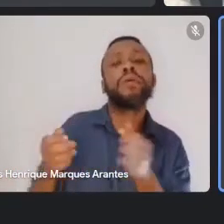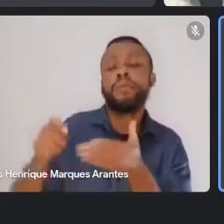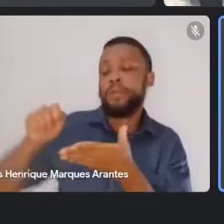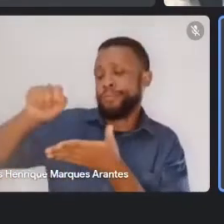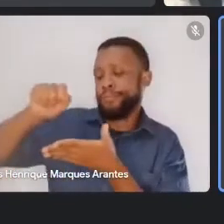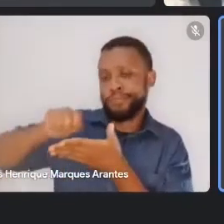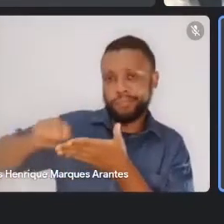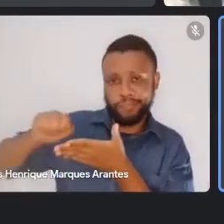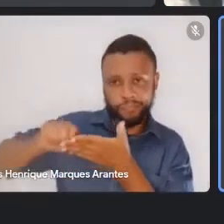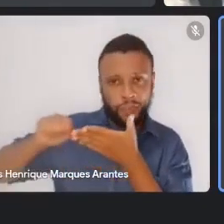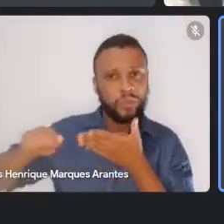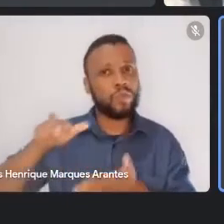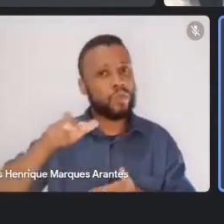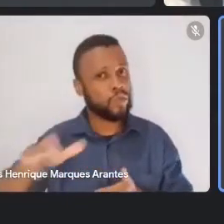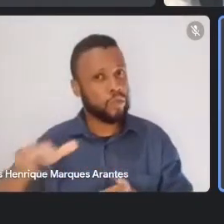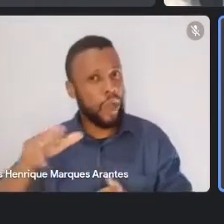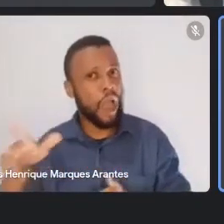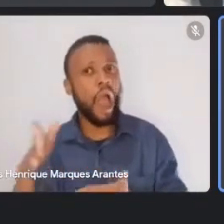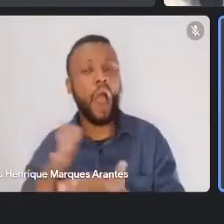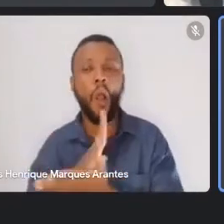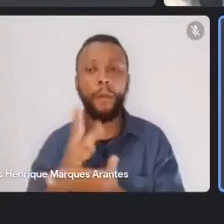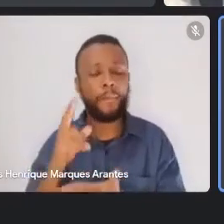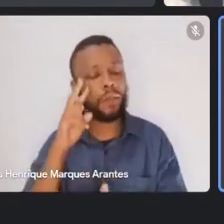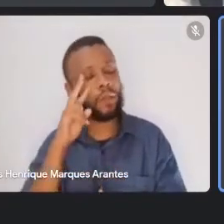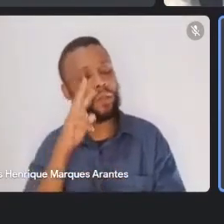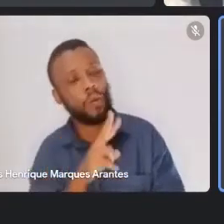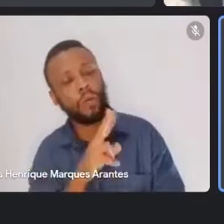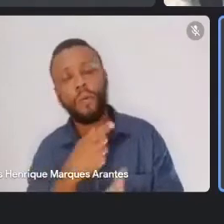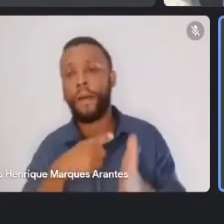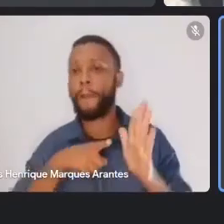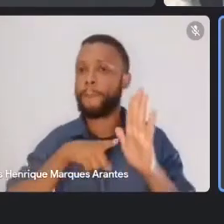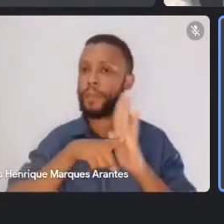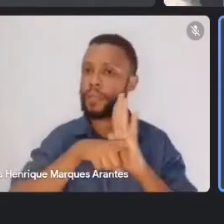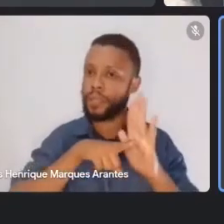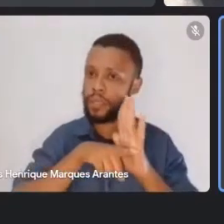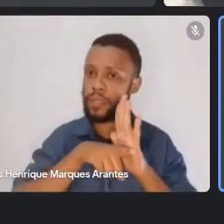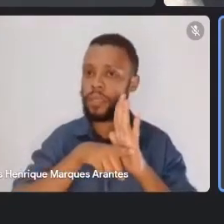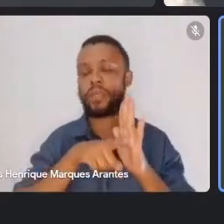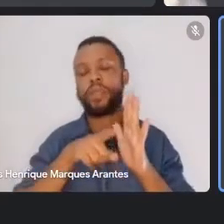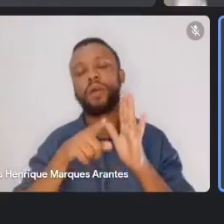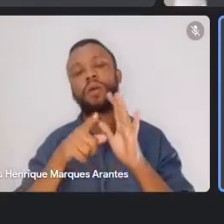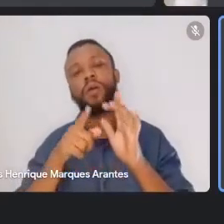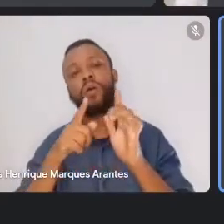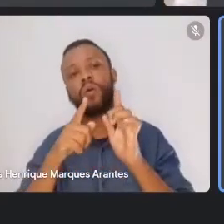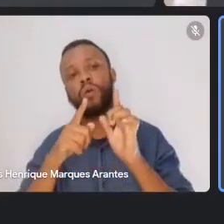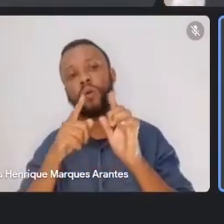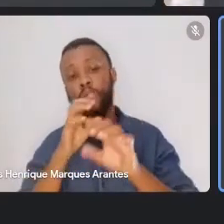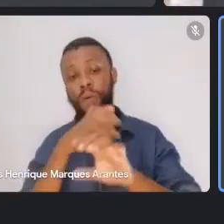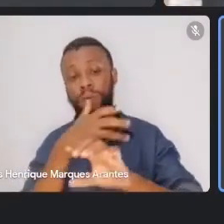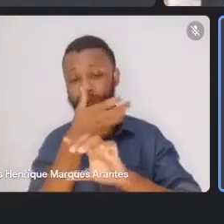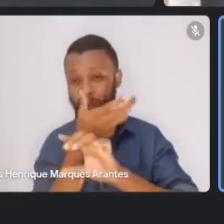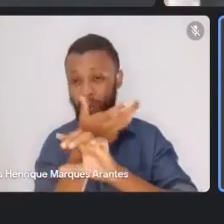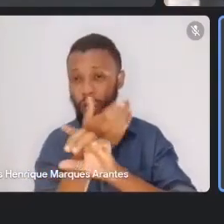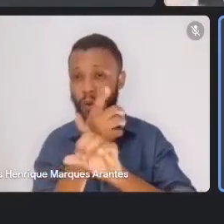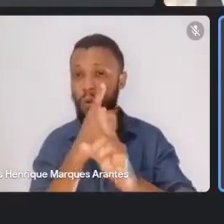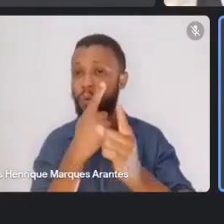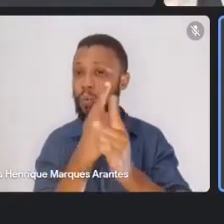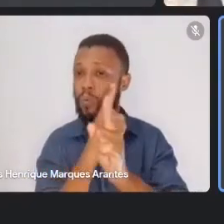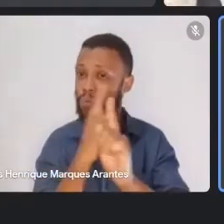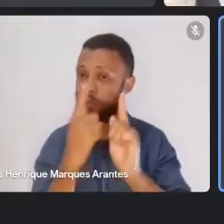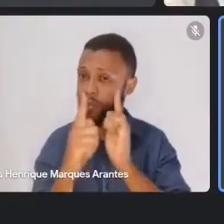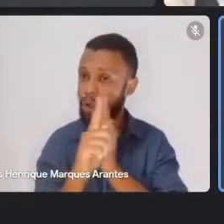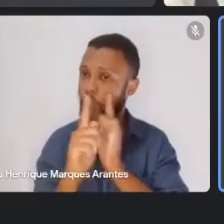que pode ser visto também como historiador, como geógrafo, como ecólogo, no sentido da ecologia humana.